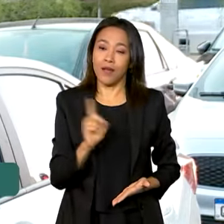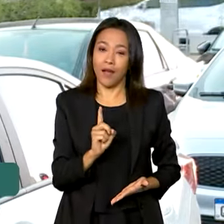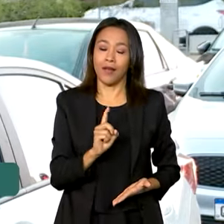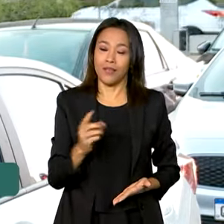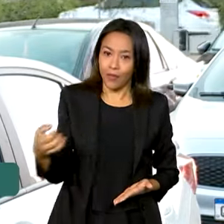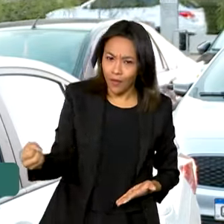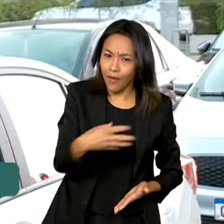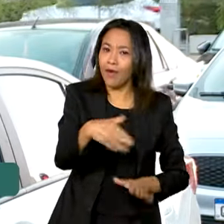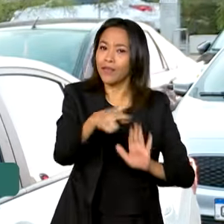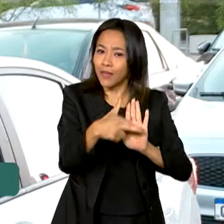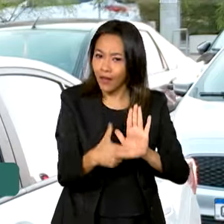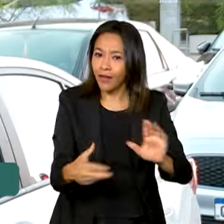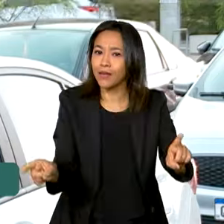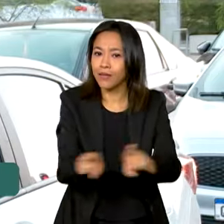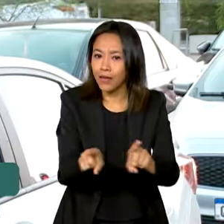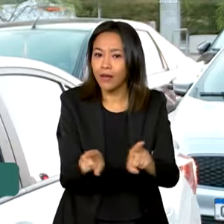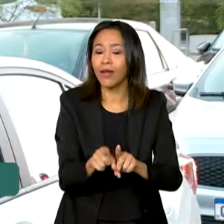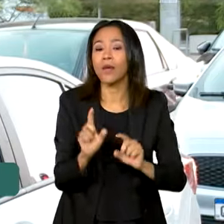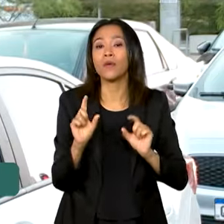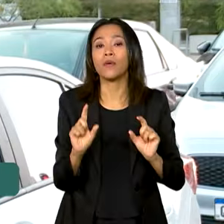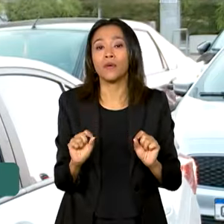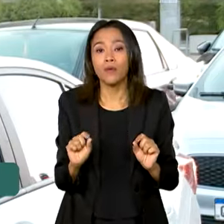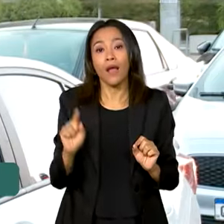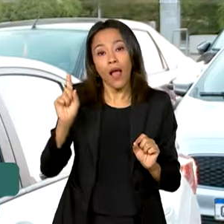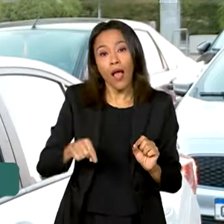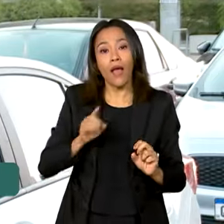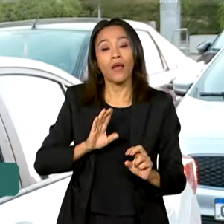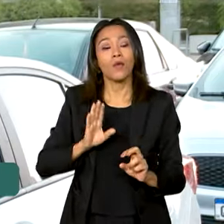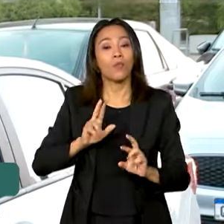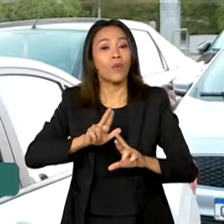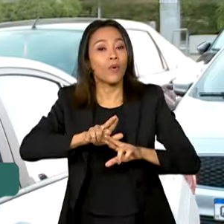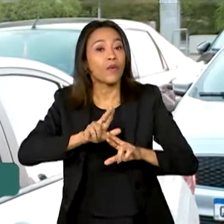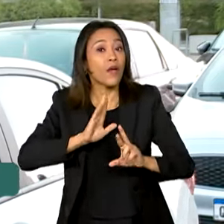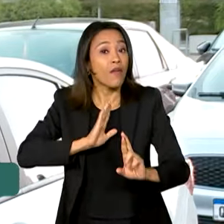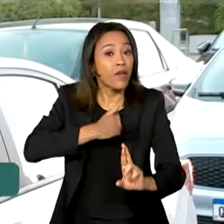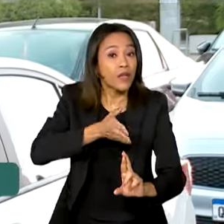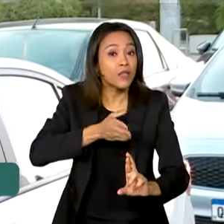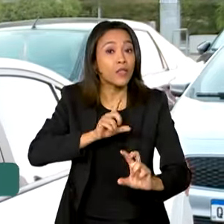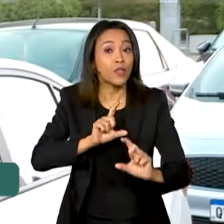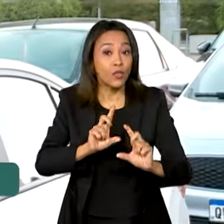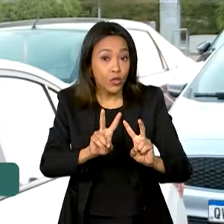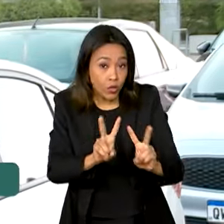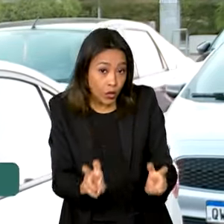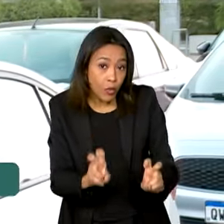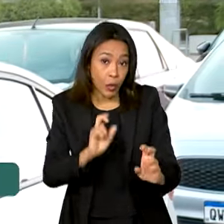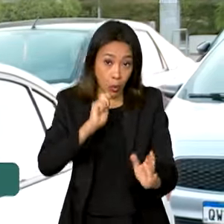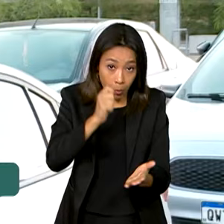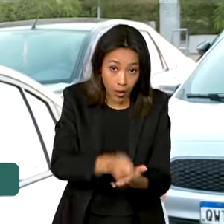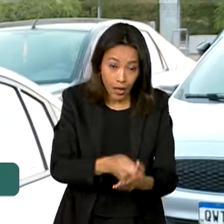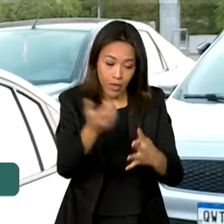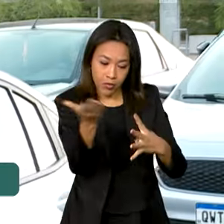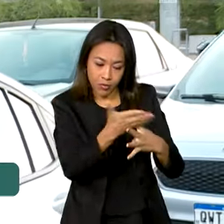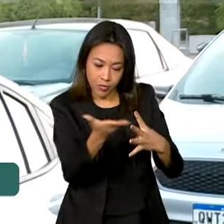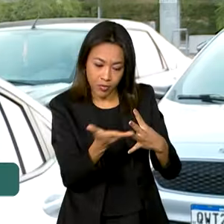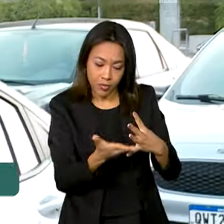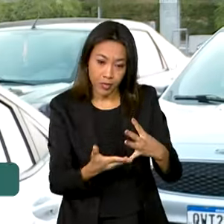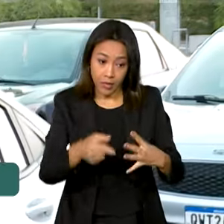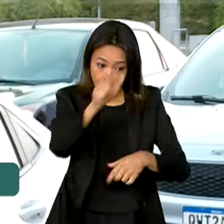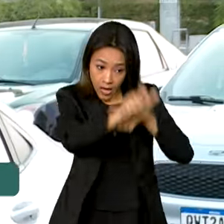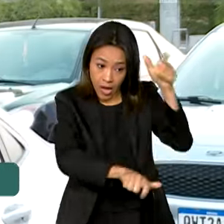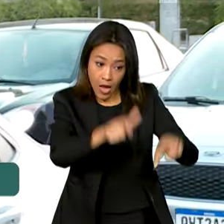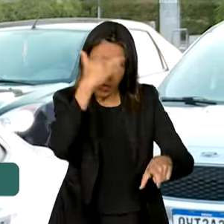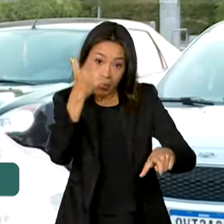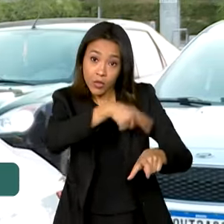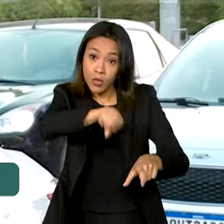Novas regras também passaram a ser adotadas, referentes à isenção do pagamento de prestações. Os beneficiários que